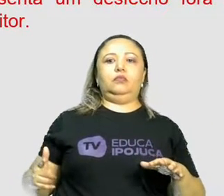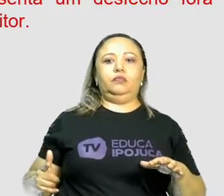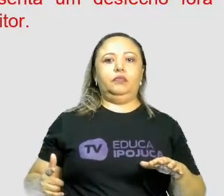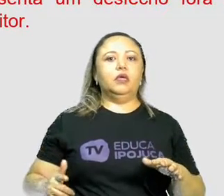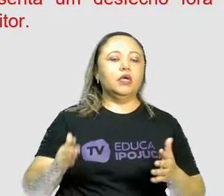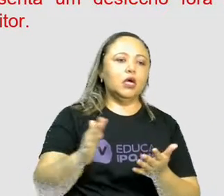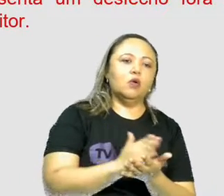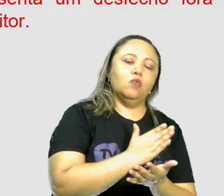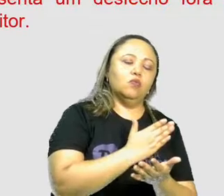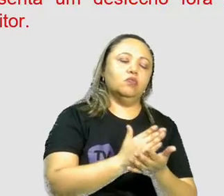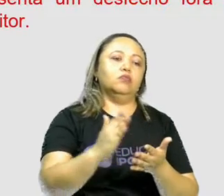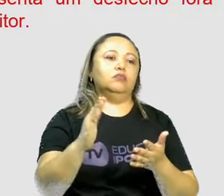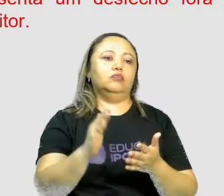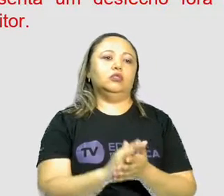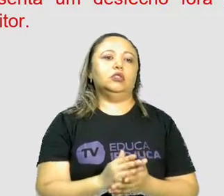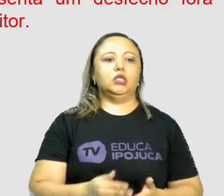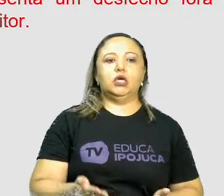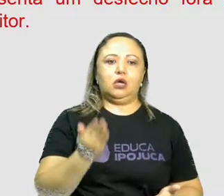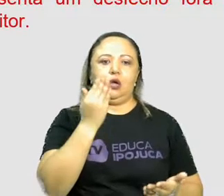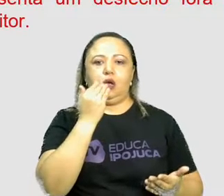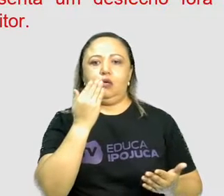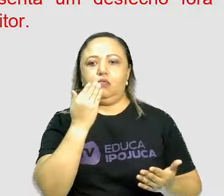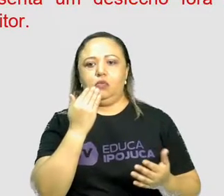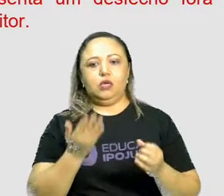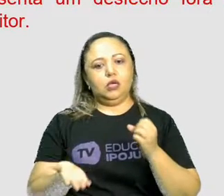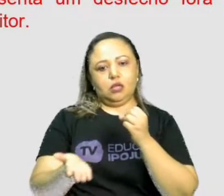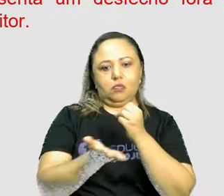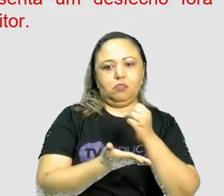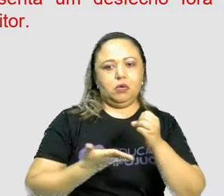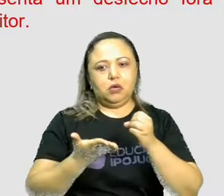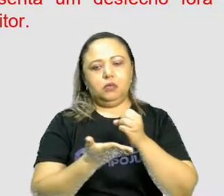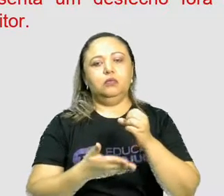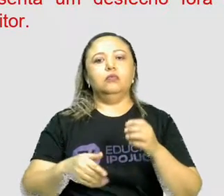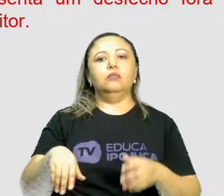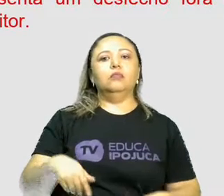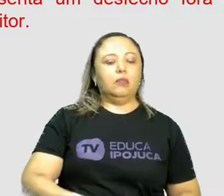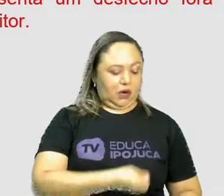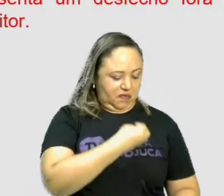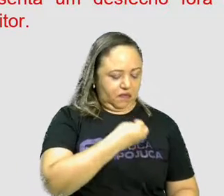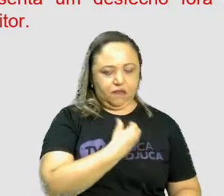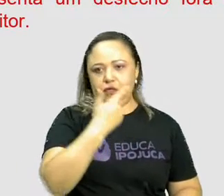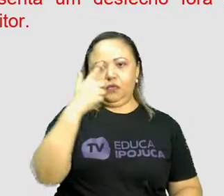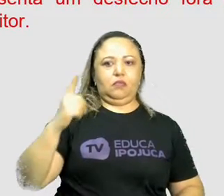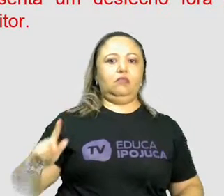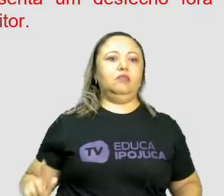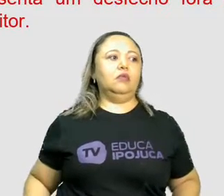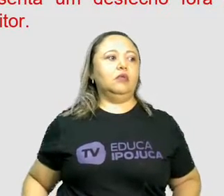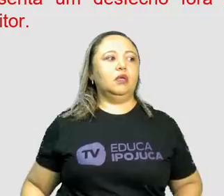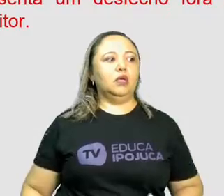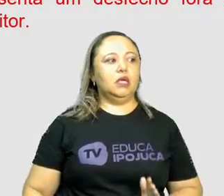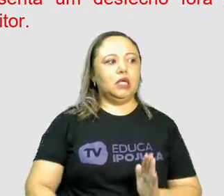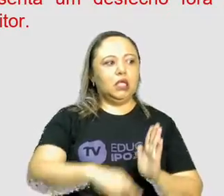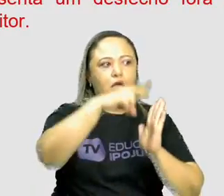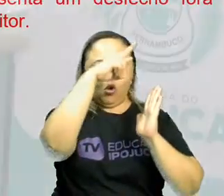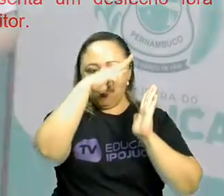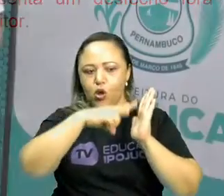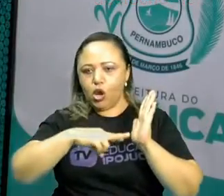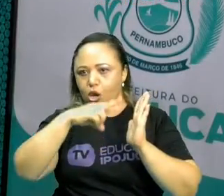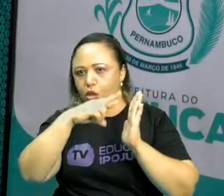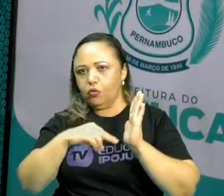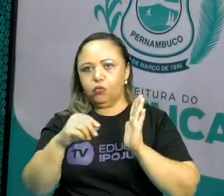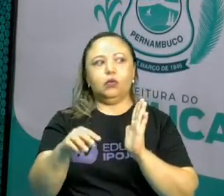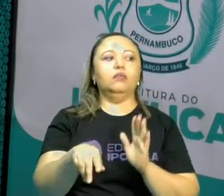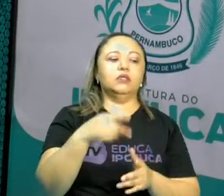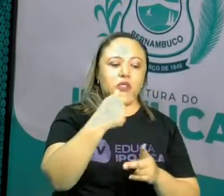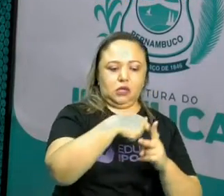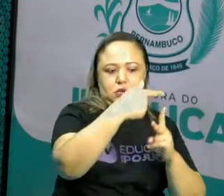sobreviver, né? Um possível humor negro estaria na sequência do texto que apresenta um desfecho fora da expectativa do leitor.